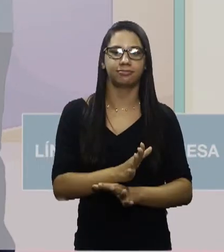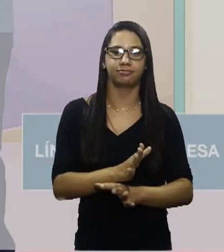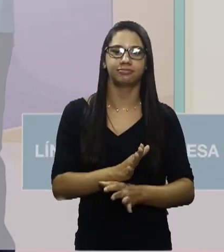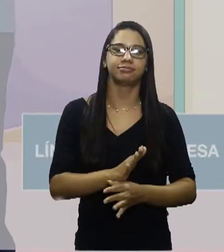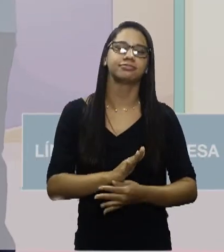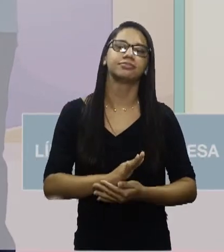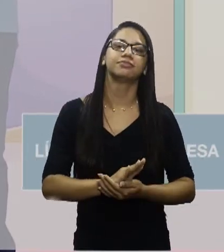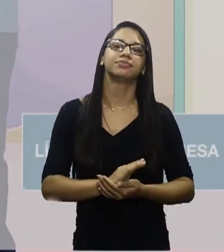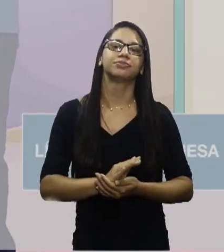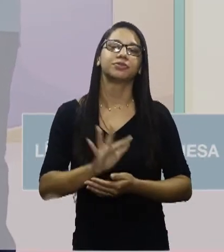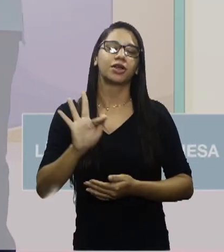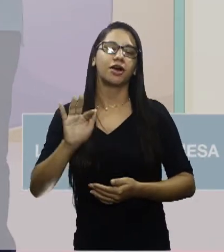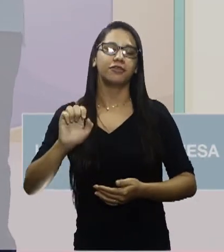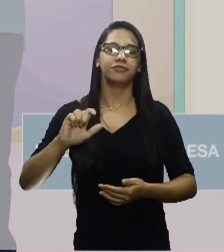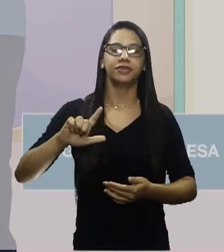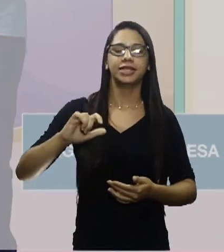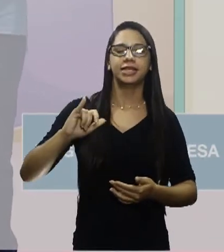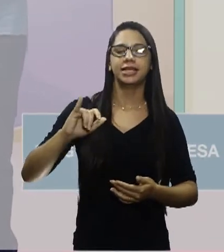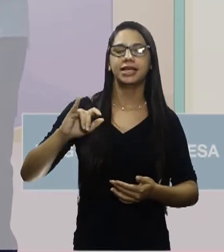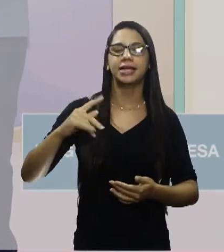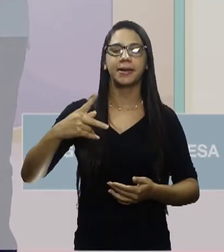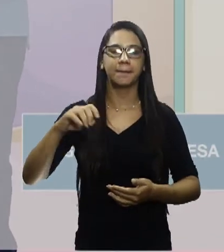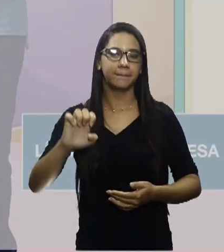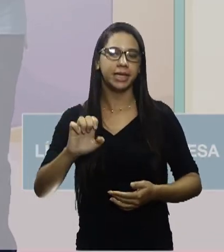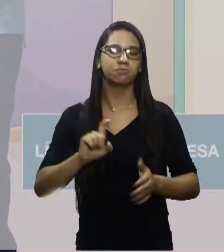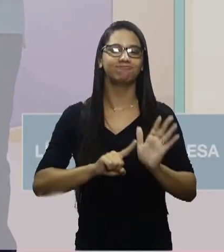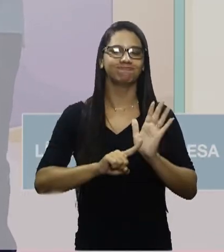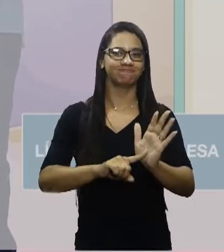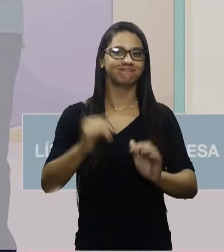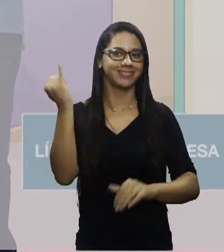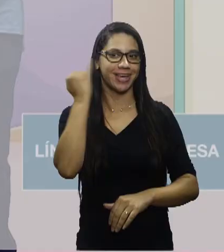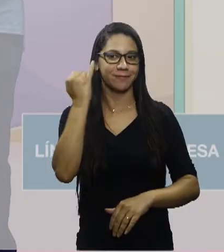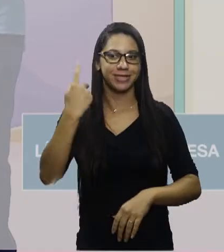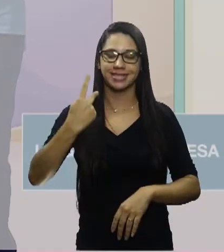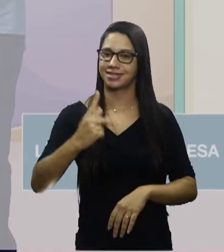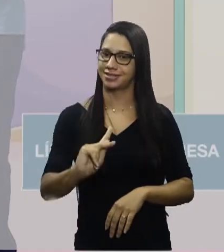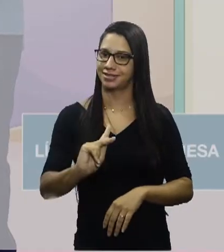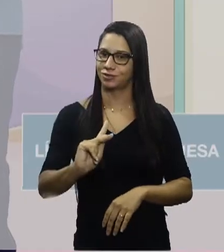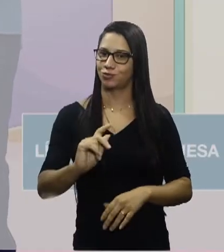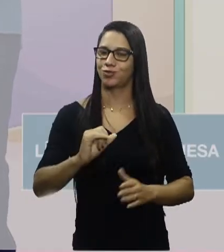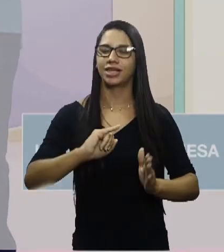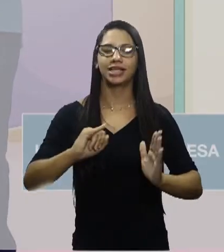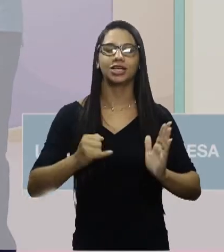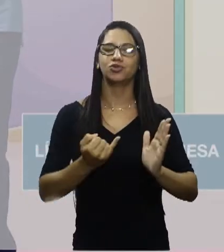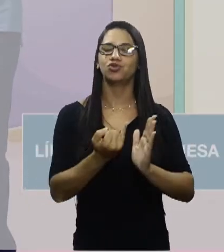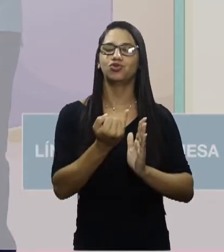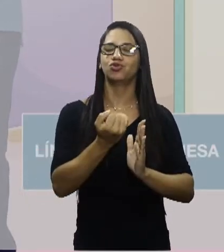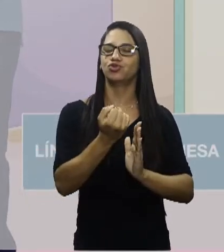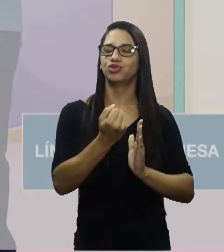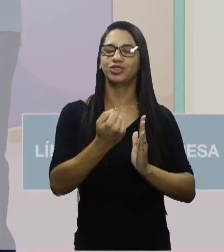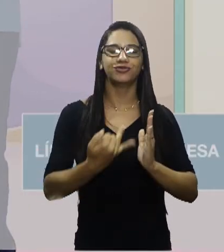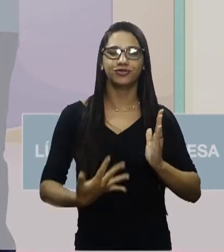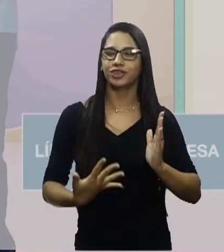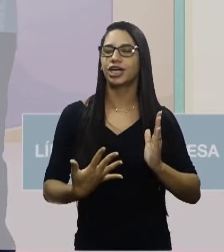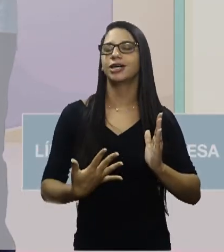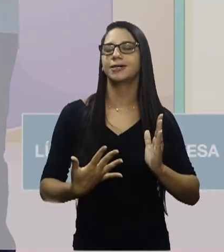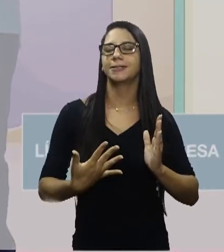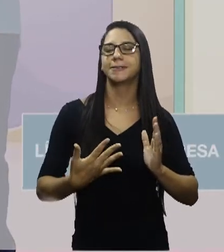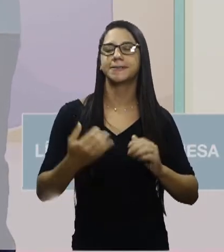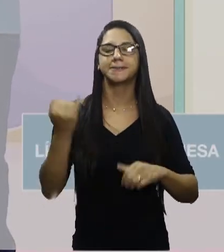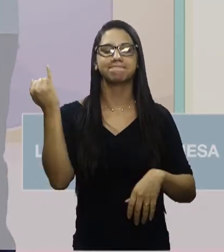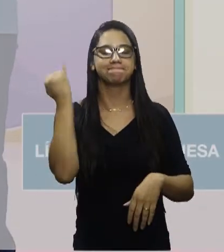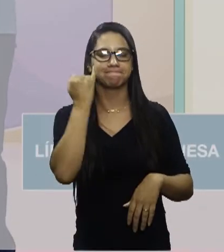O Felipe mostra aí que a preguiça dele está justificando o fato de ele estar ali